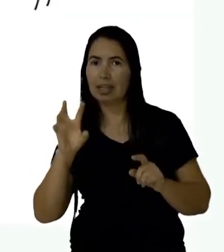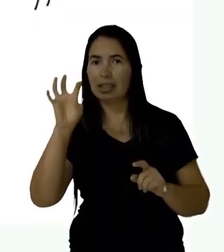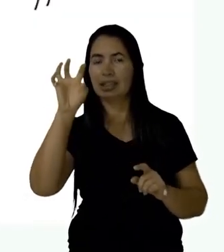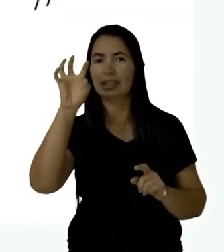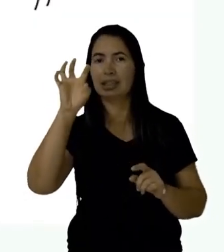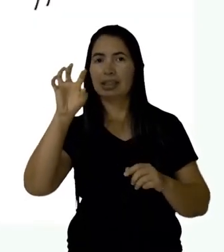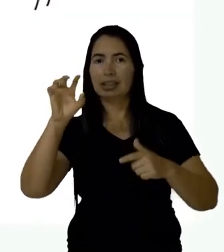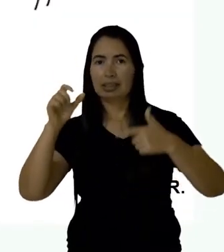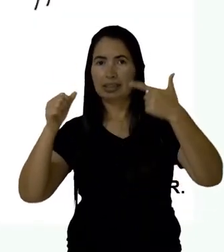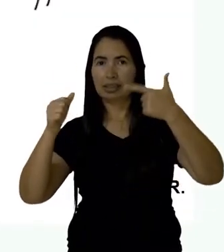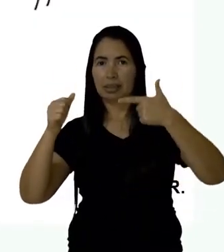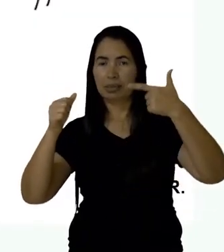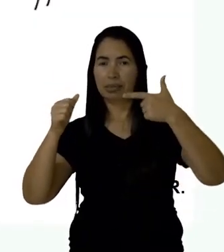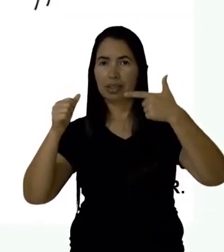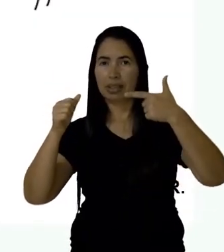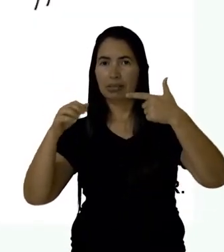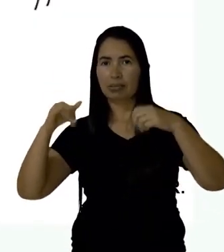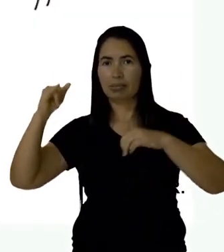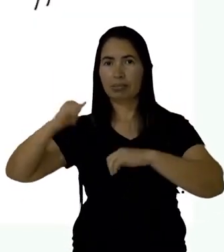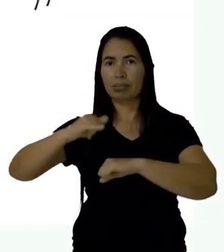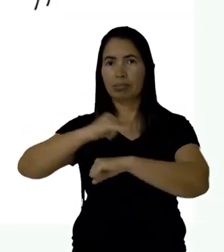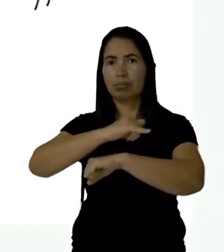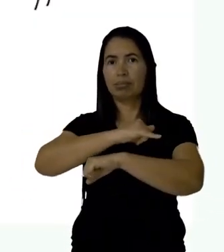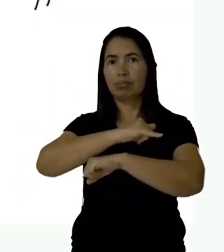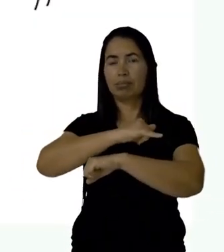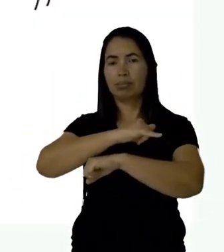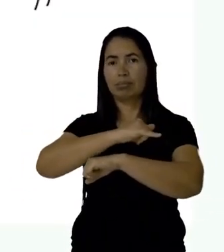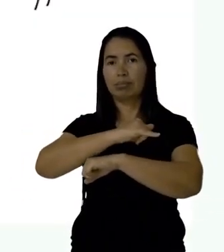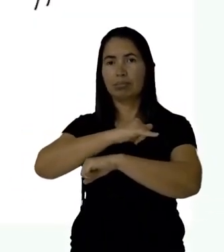aranha e a segunda é rã.